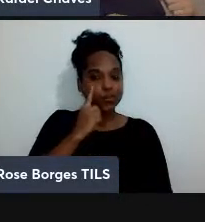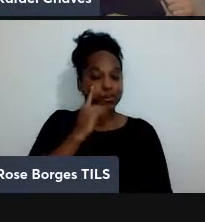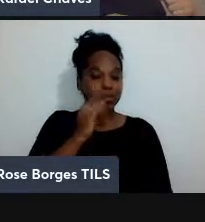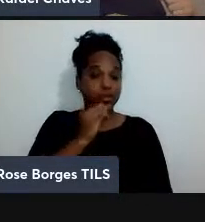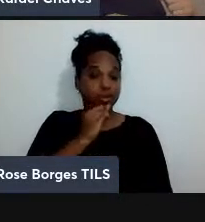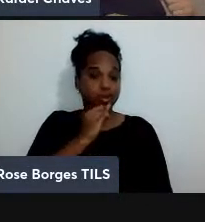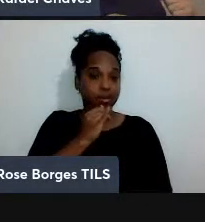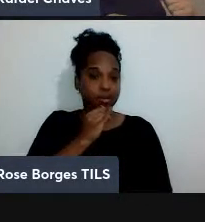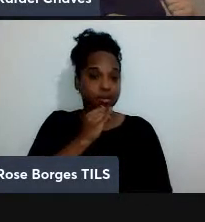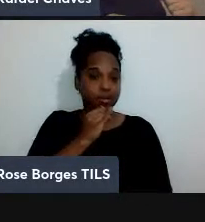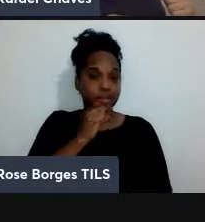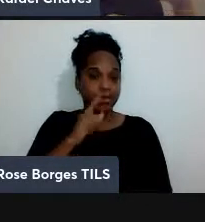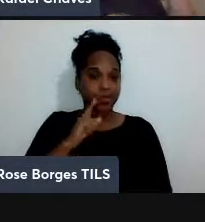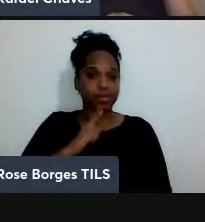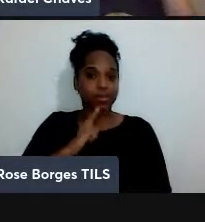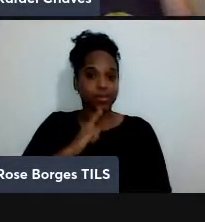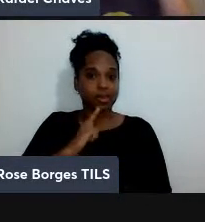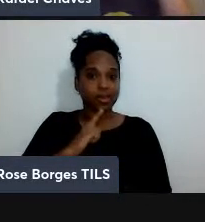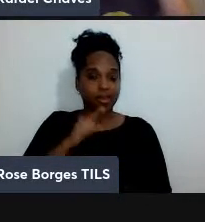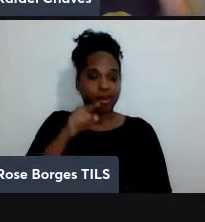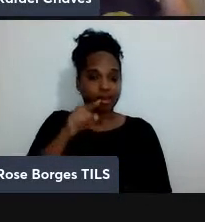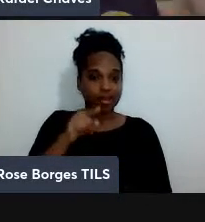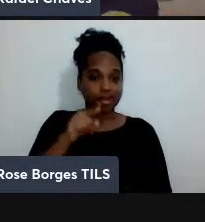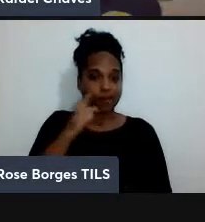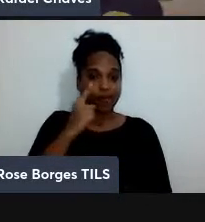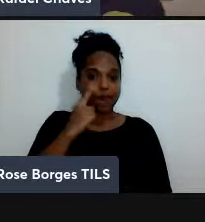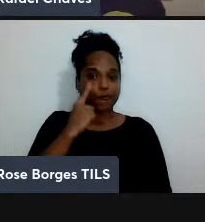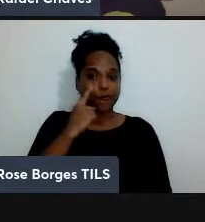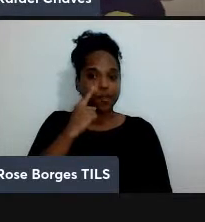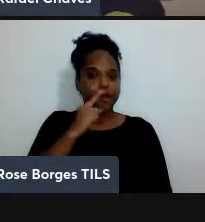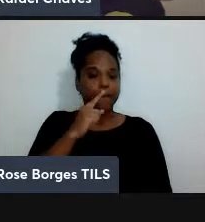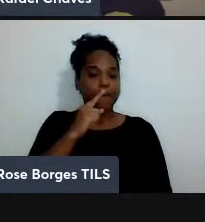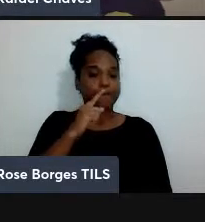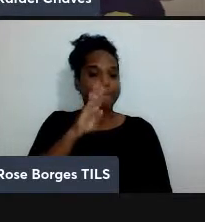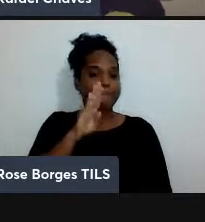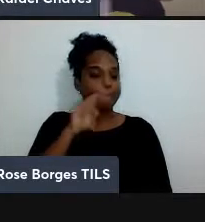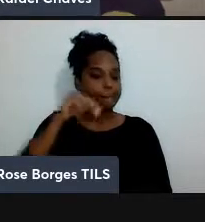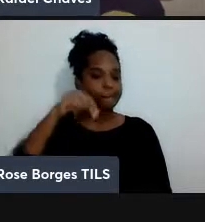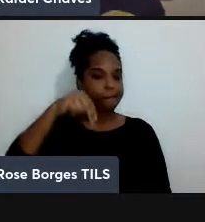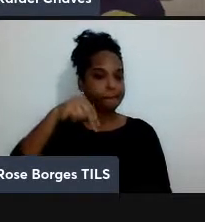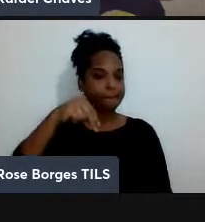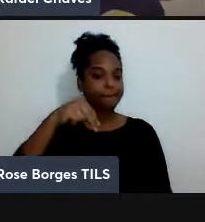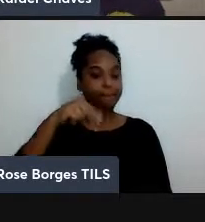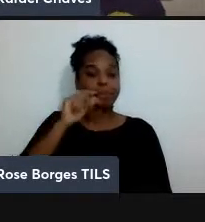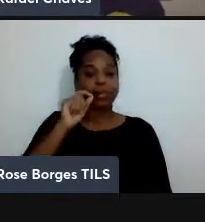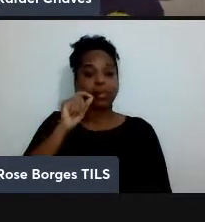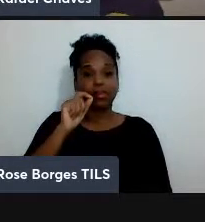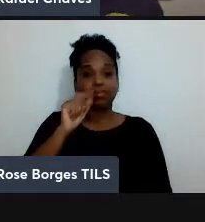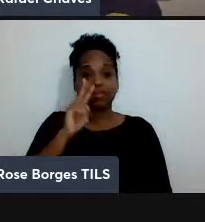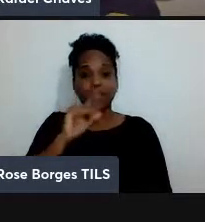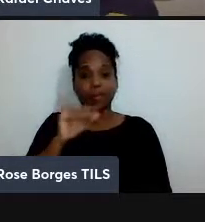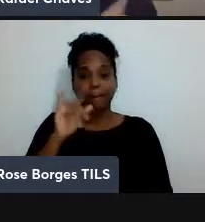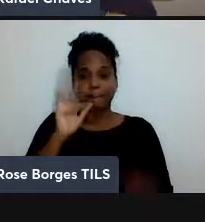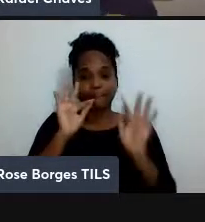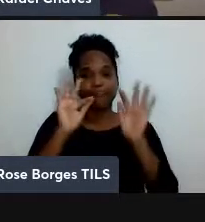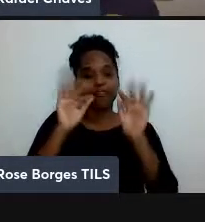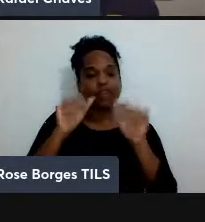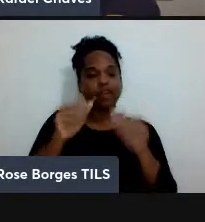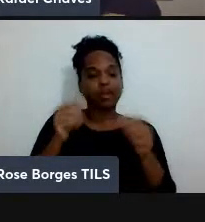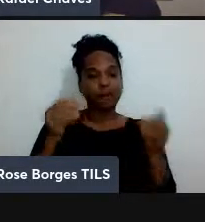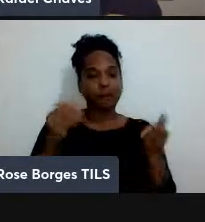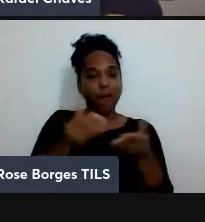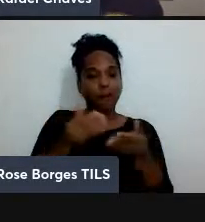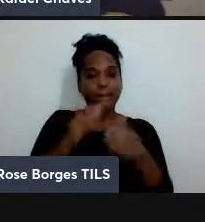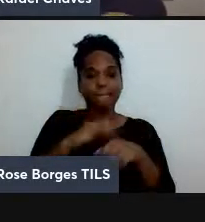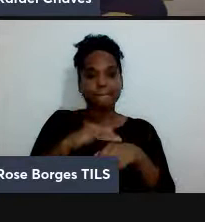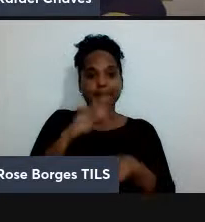o roadmap da IOQ e da IBM o que eles prometem aí é até o final dessa década mais de mil qubits